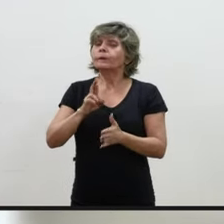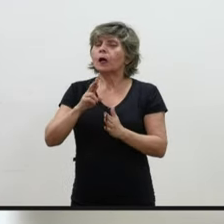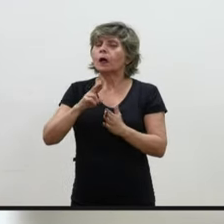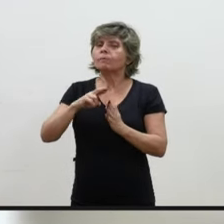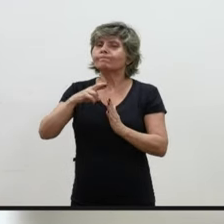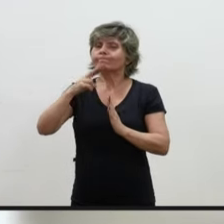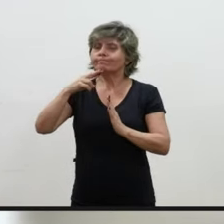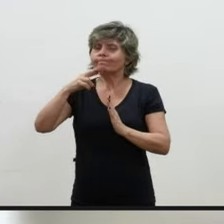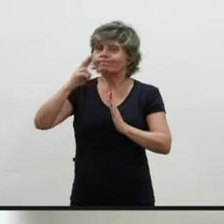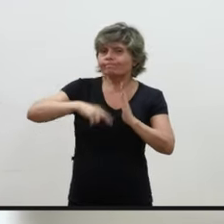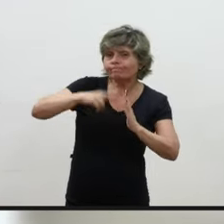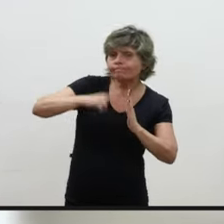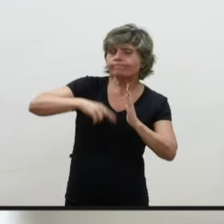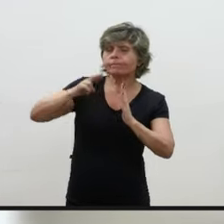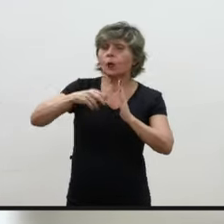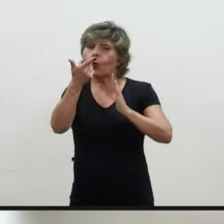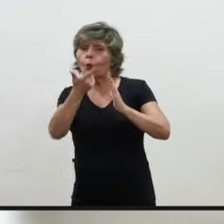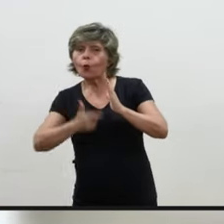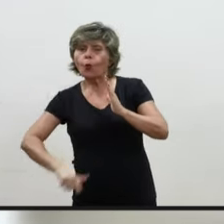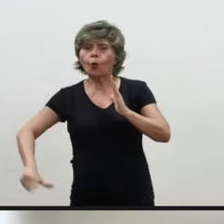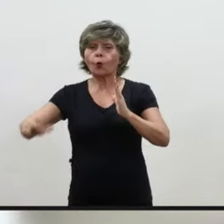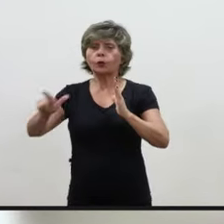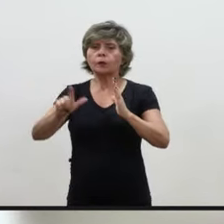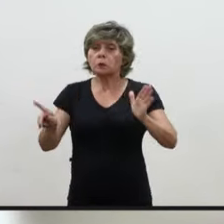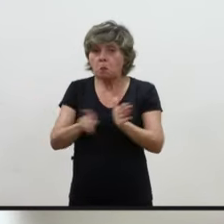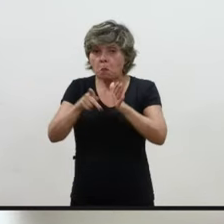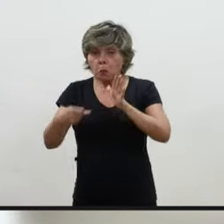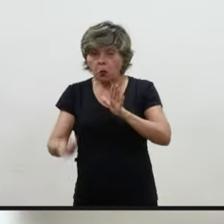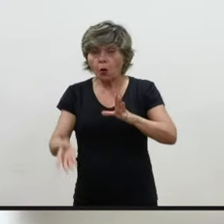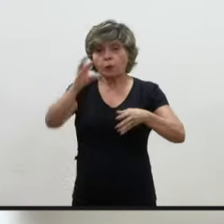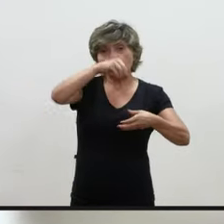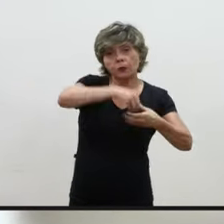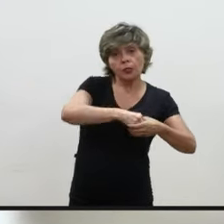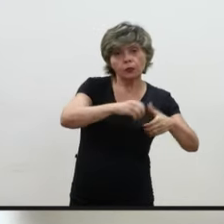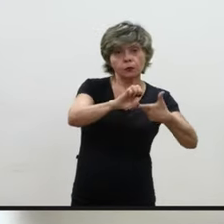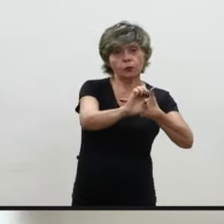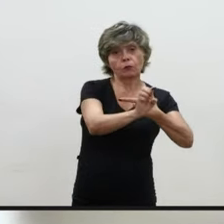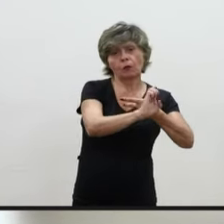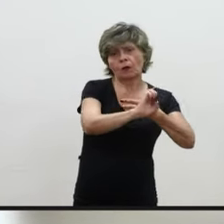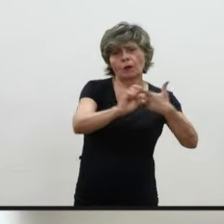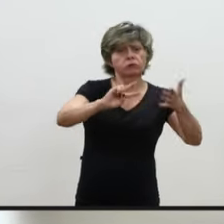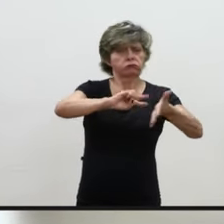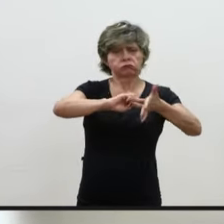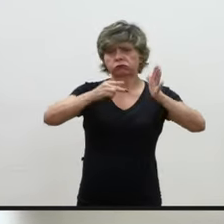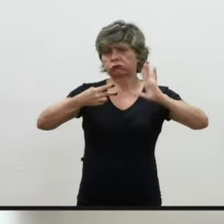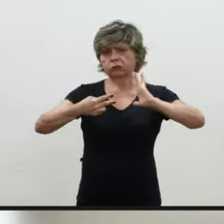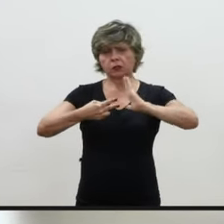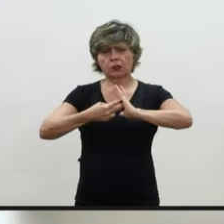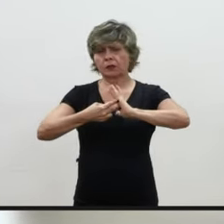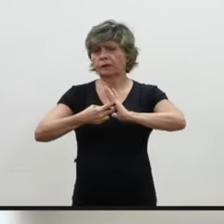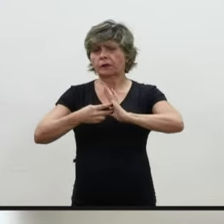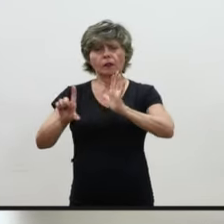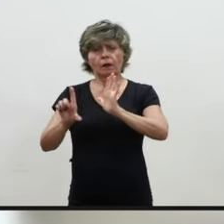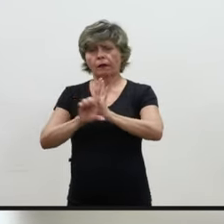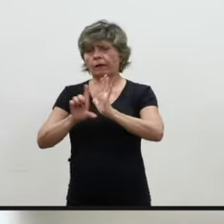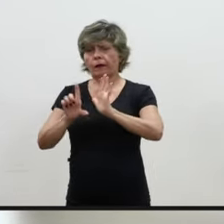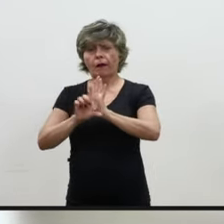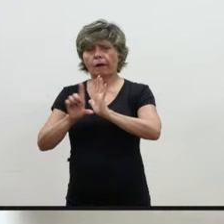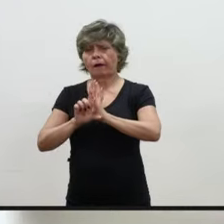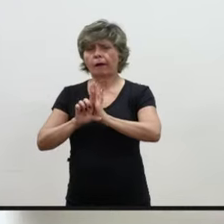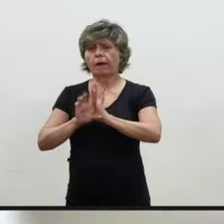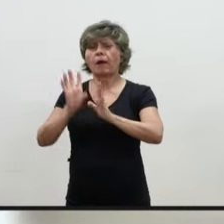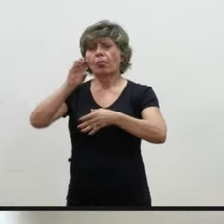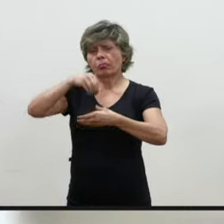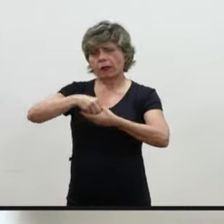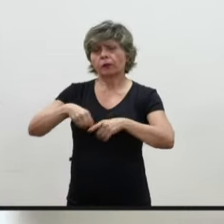ter sido concedida ao pessoal do Legislativo não significa que a lei, em análise, tenha, sim, previsto.